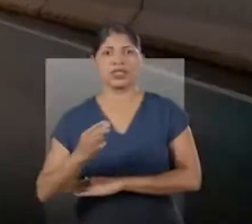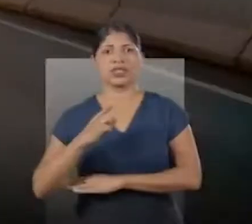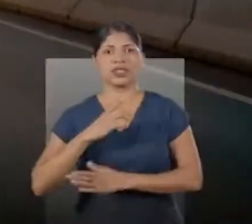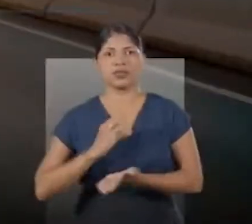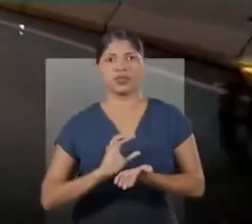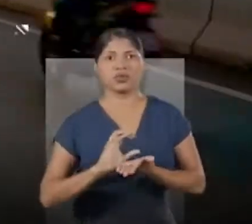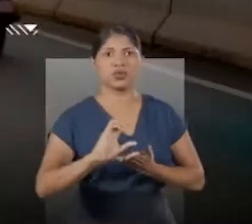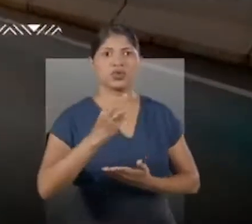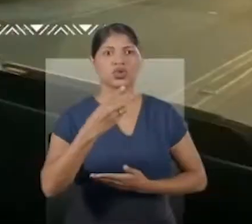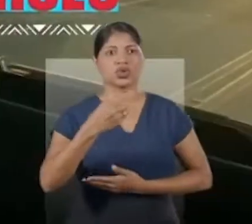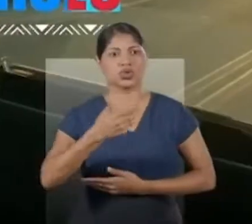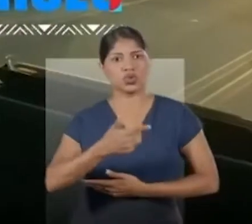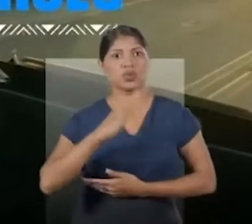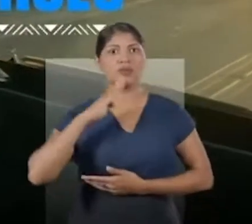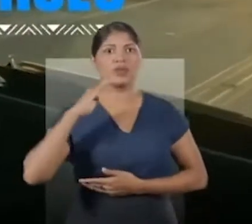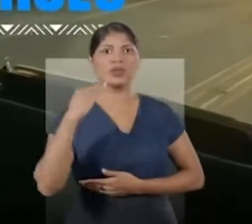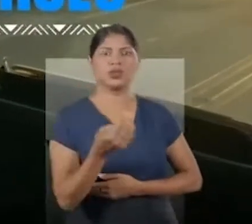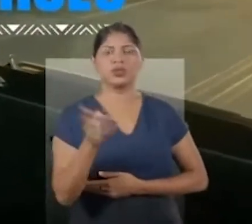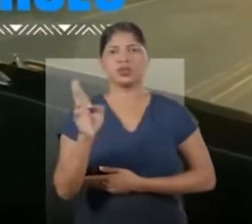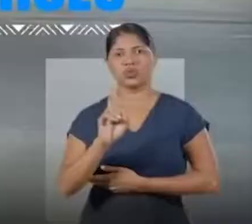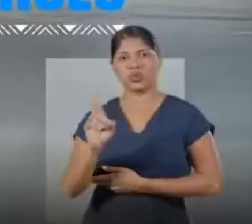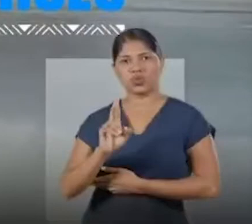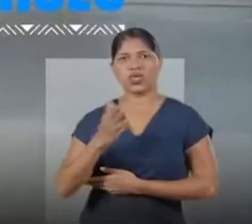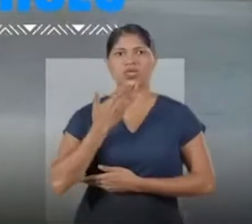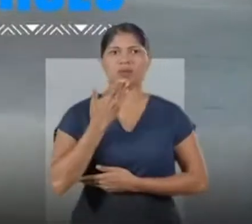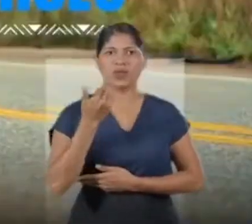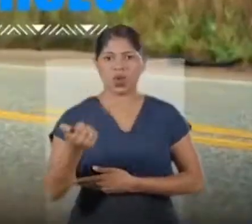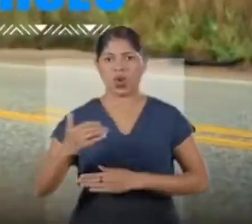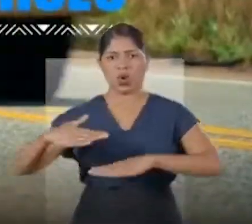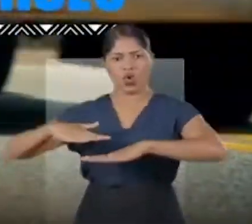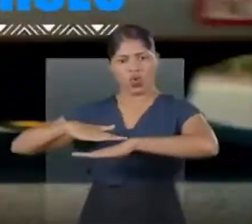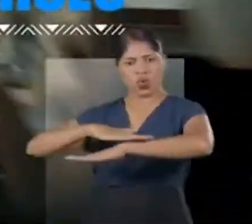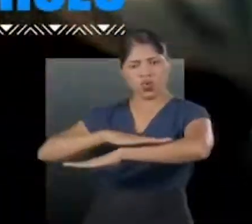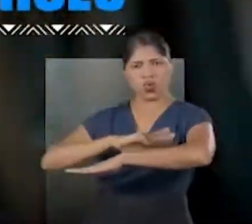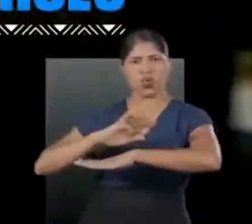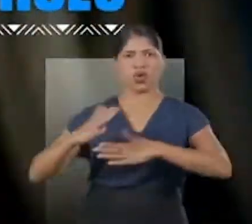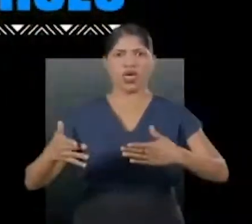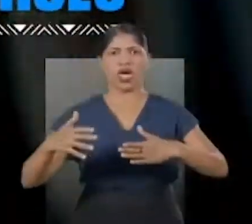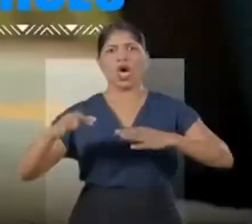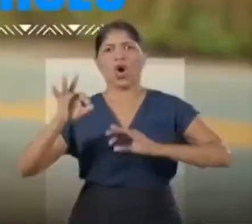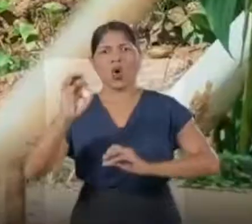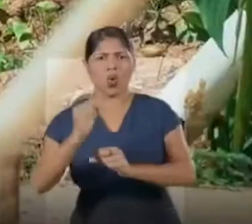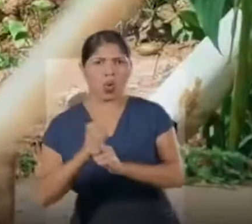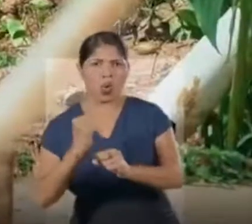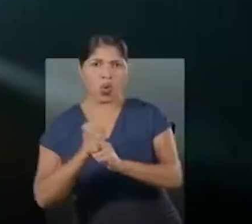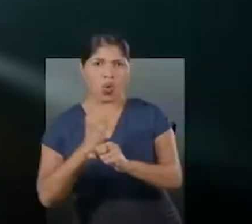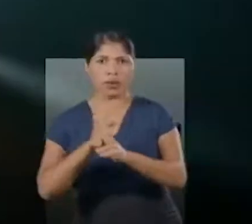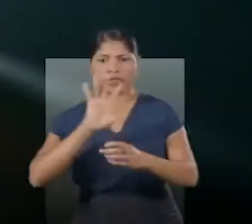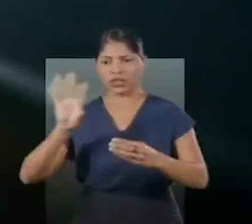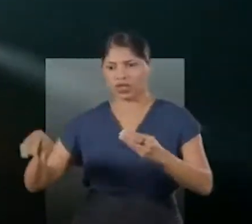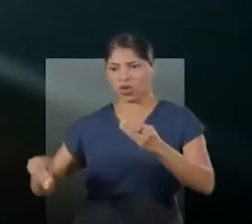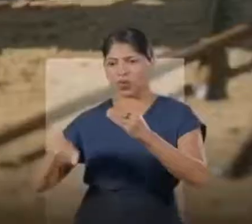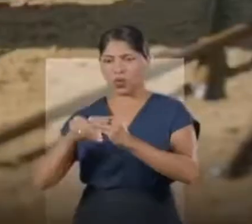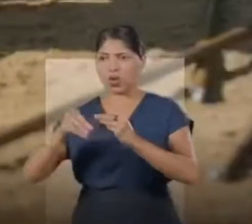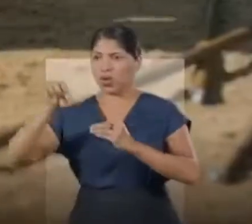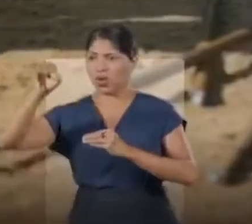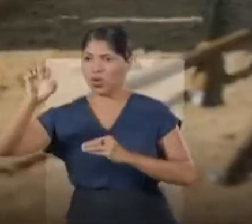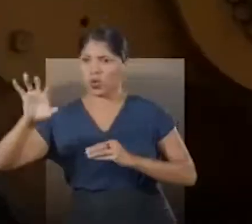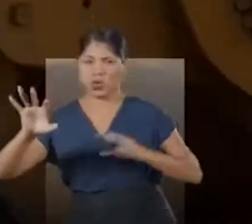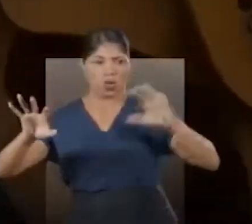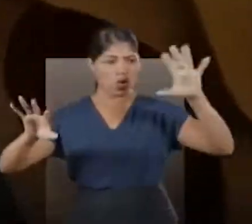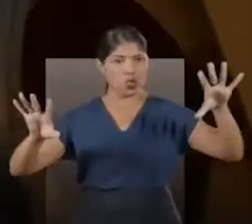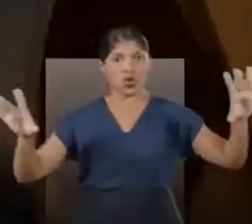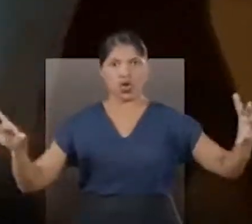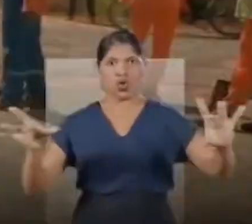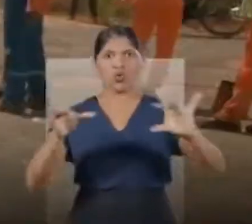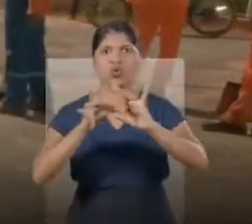Foram investidos mais de 2 bilhões de reais na melhoria da malha rodoviária. São obras que estão integrando as regiões